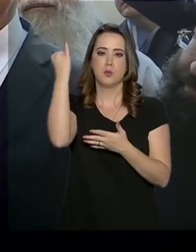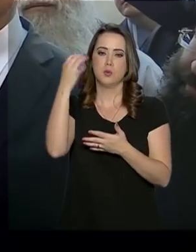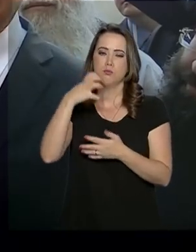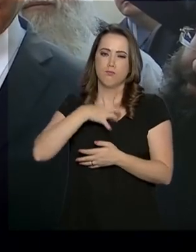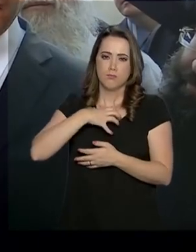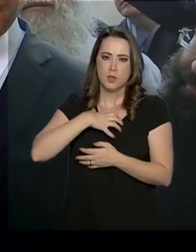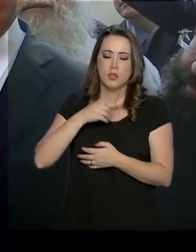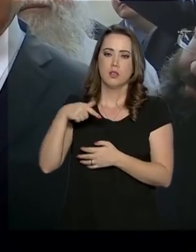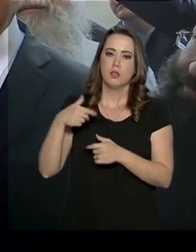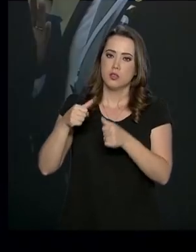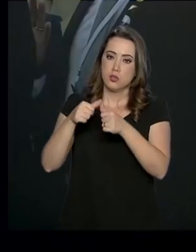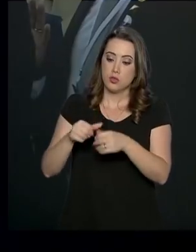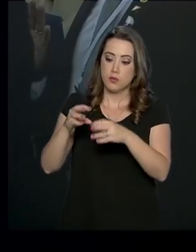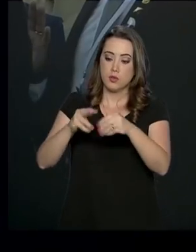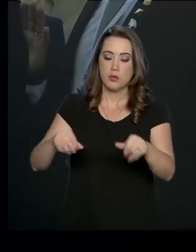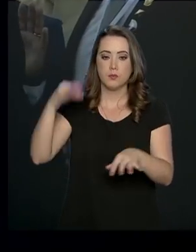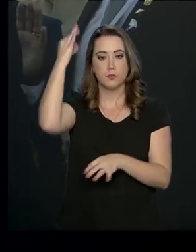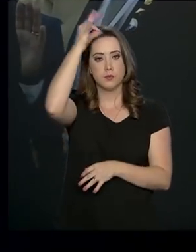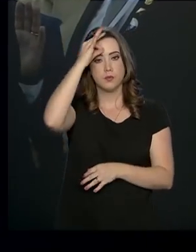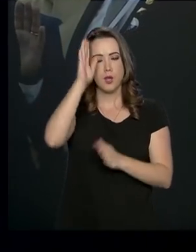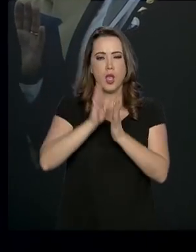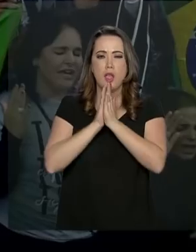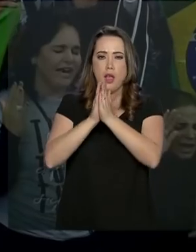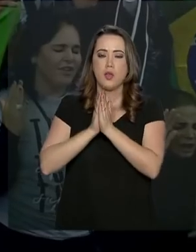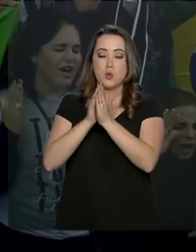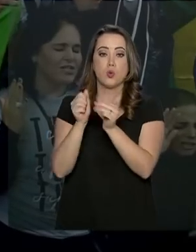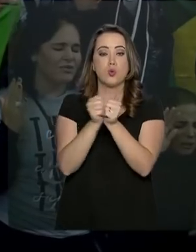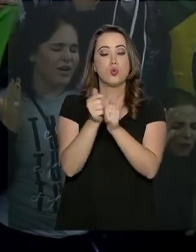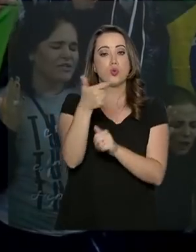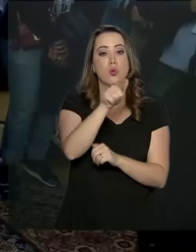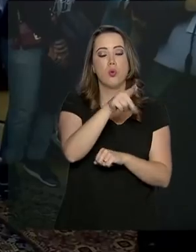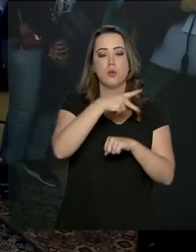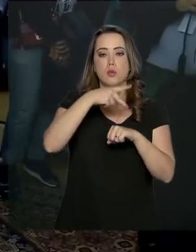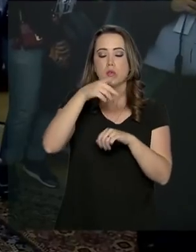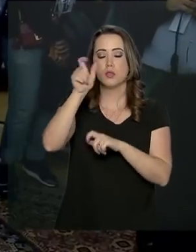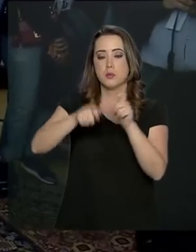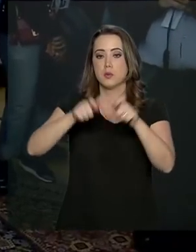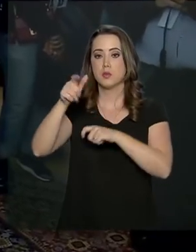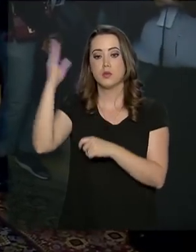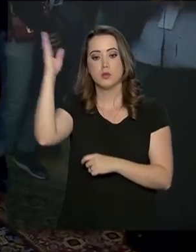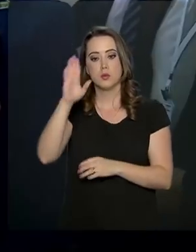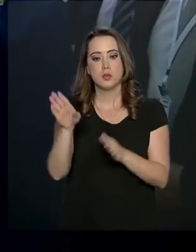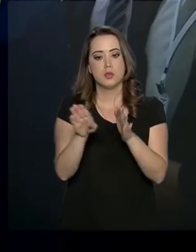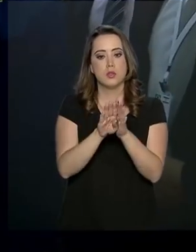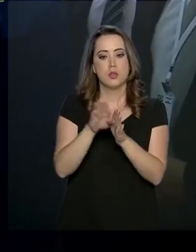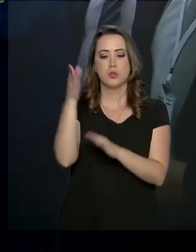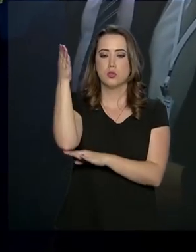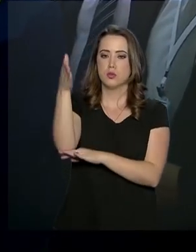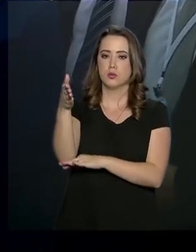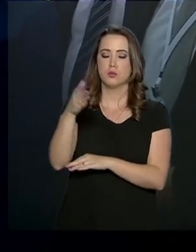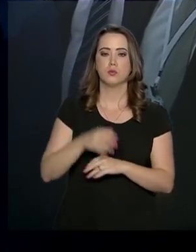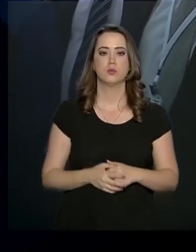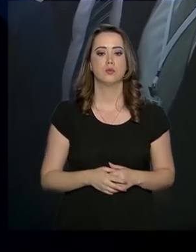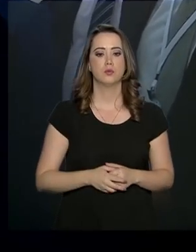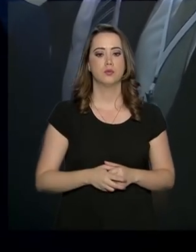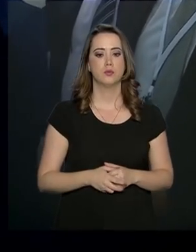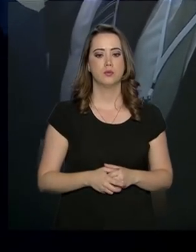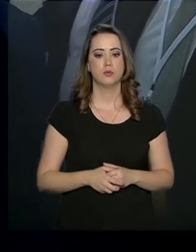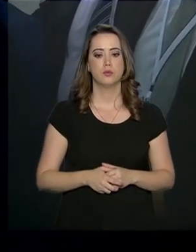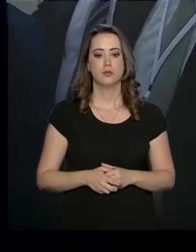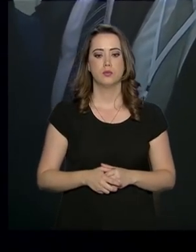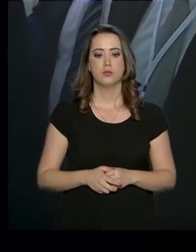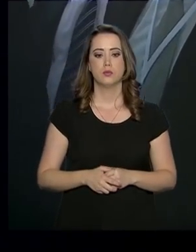que tive na Terra Santa. E rezou, junto com outros brasileiros, ao chegar ao hotel. Derrama, Senhor!